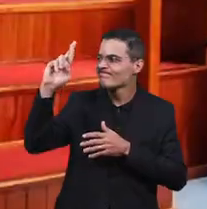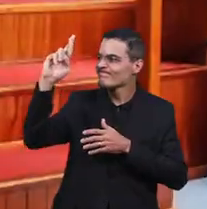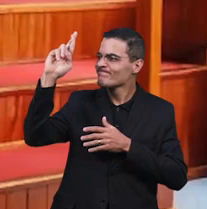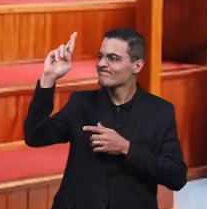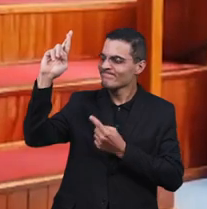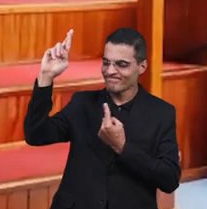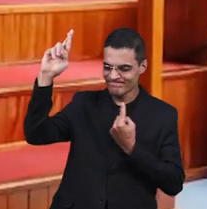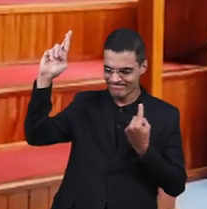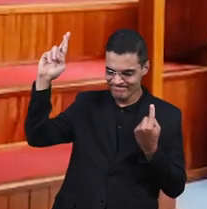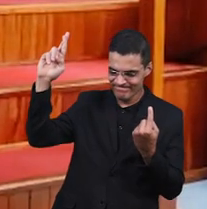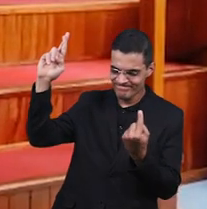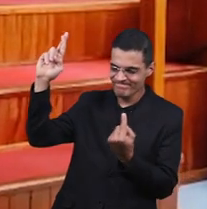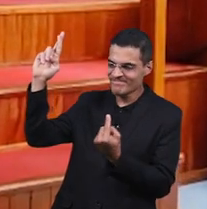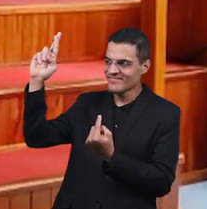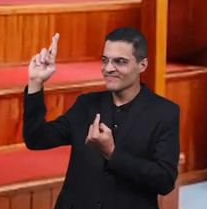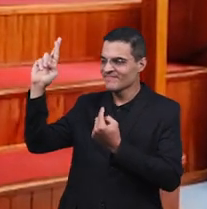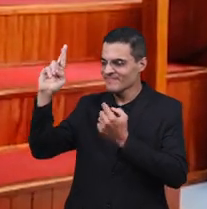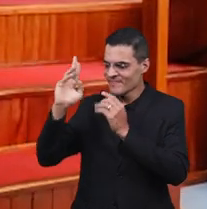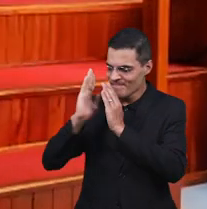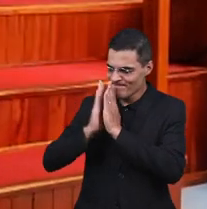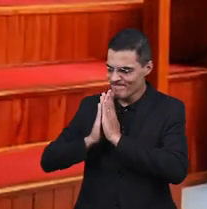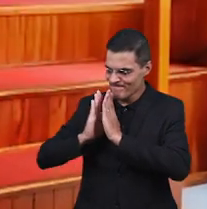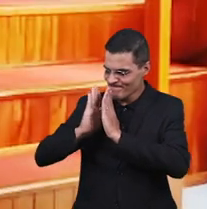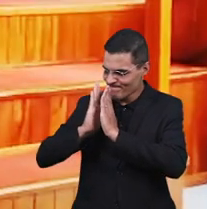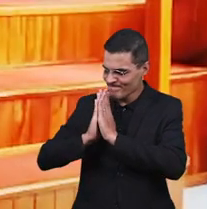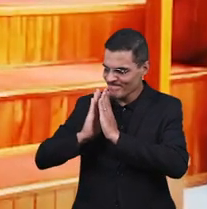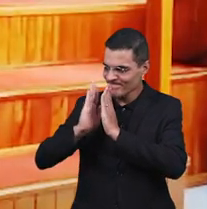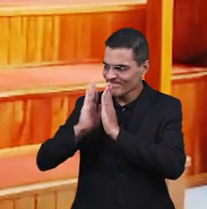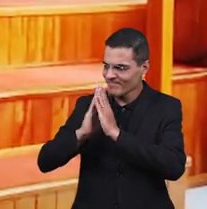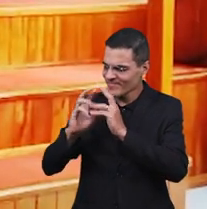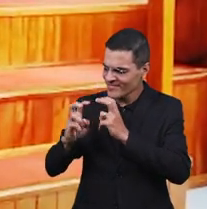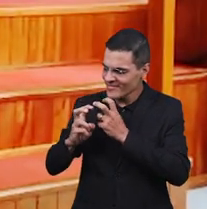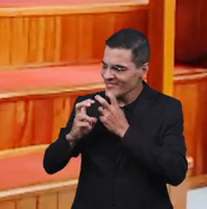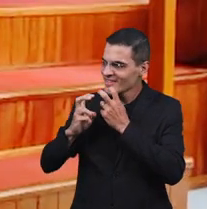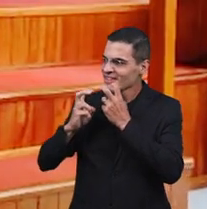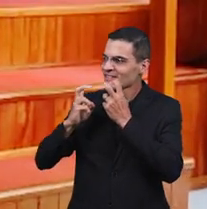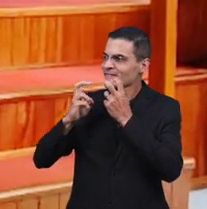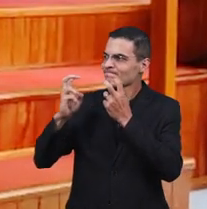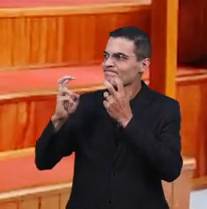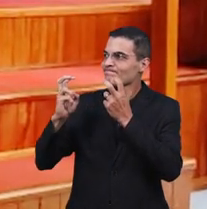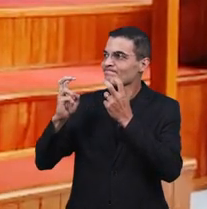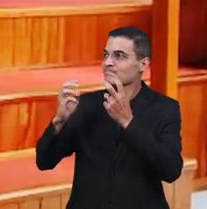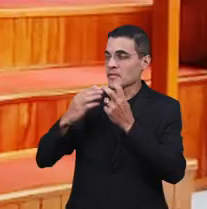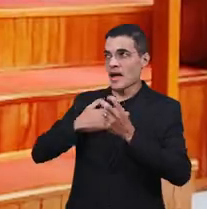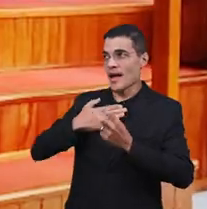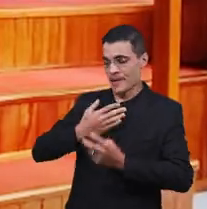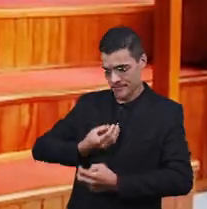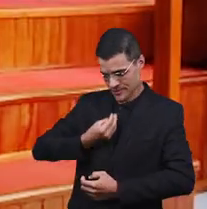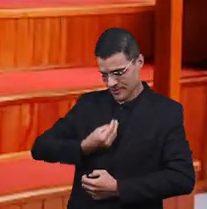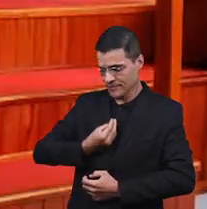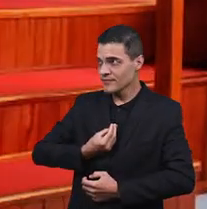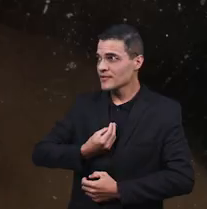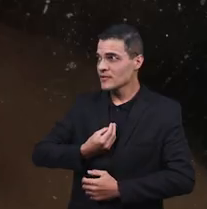Senhor Senhor Senhor Subindo a Ti em oração